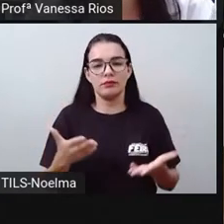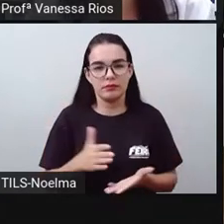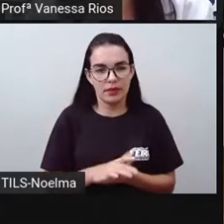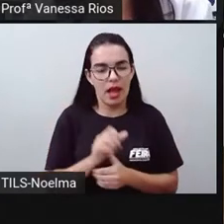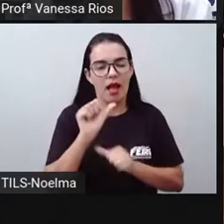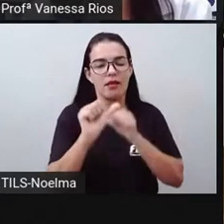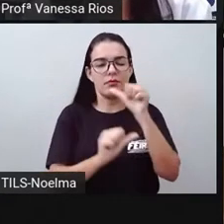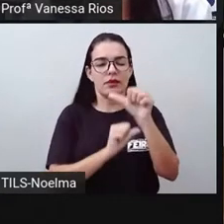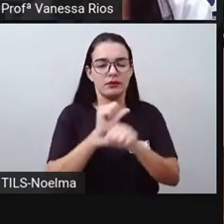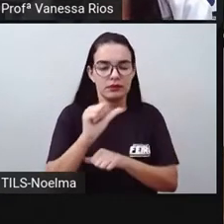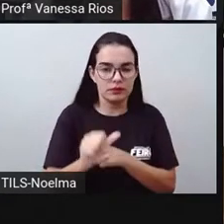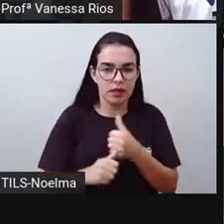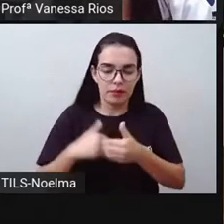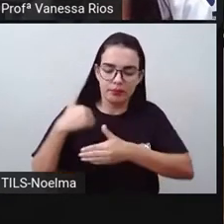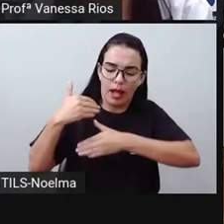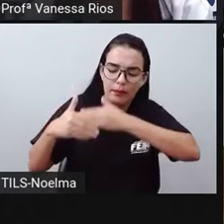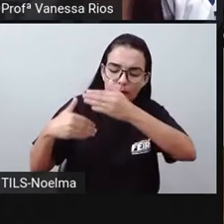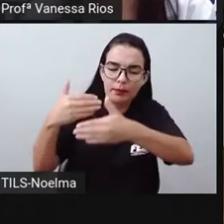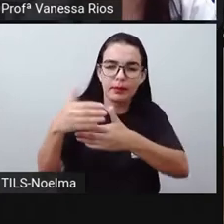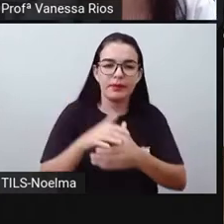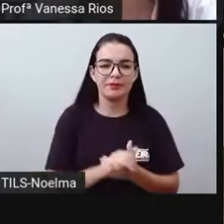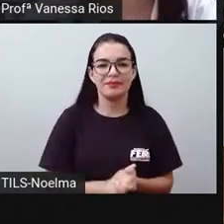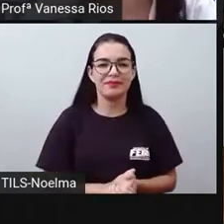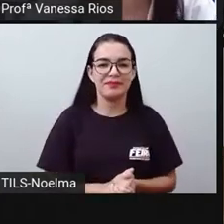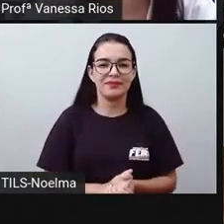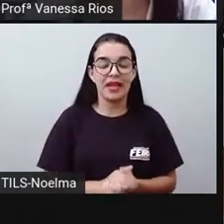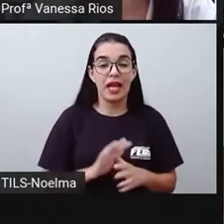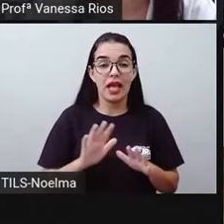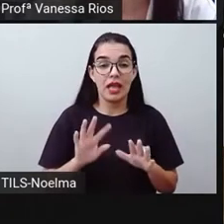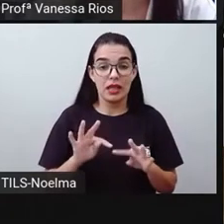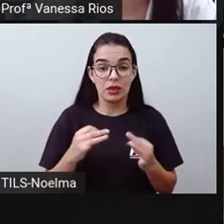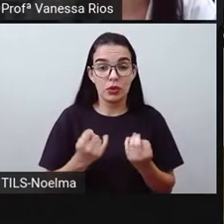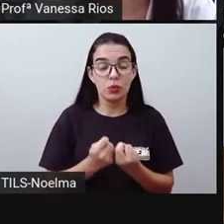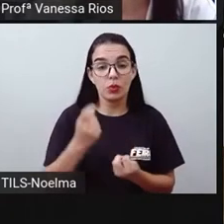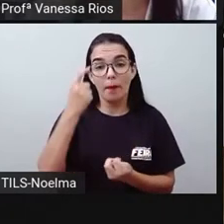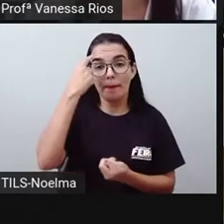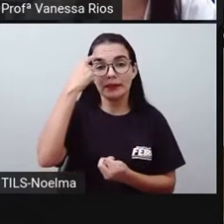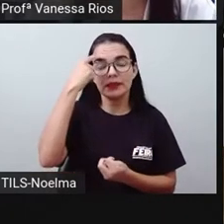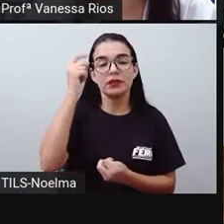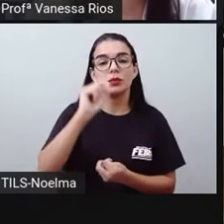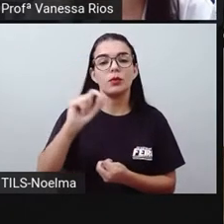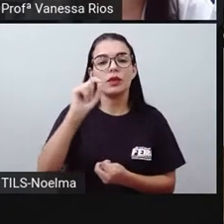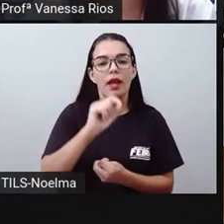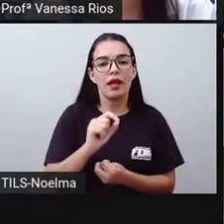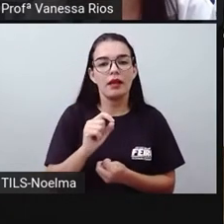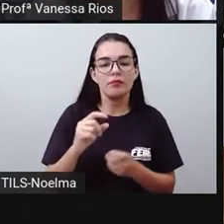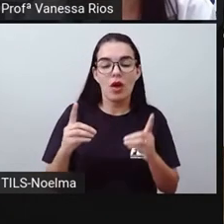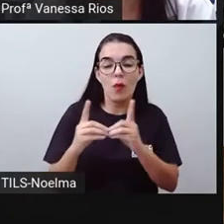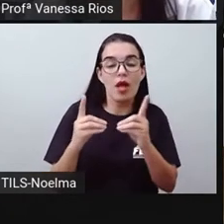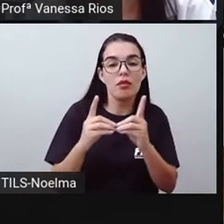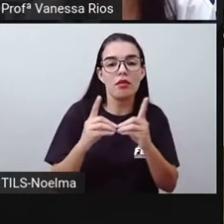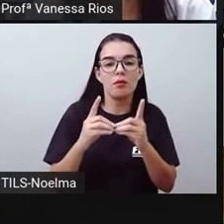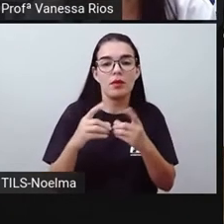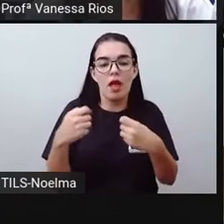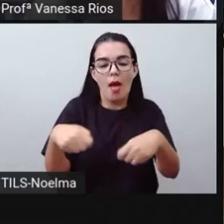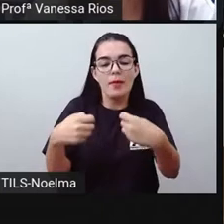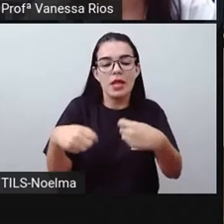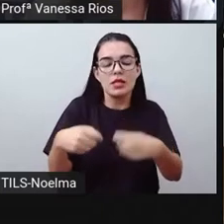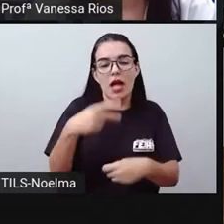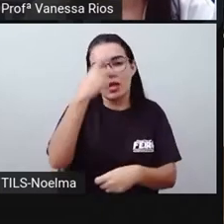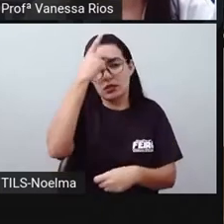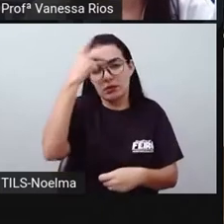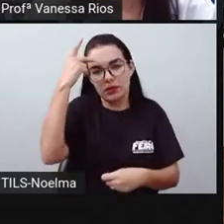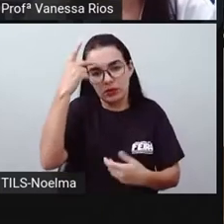modificados no decorrer do tempo. Tudo pensando em atender às necessidades das pessoas.